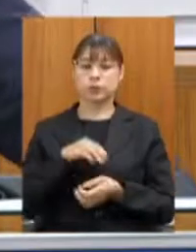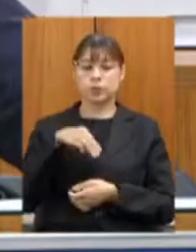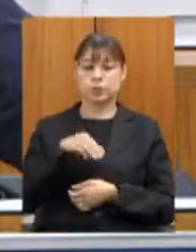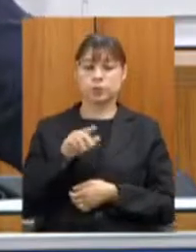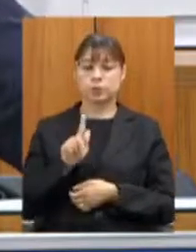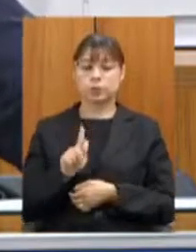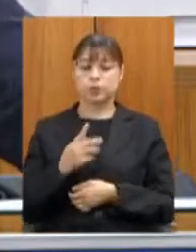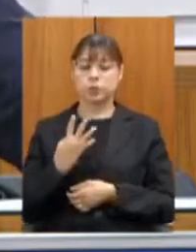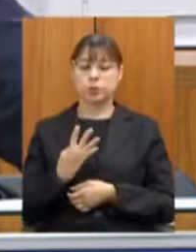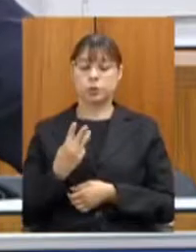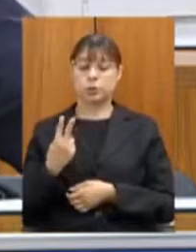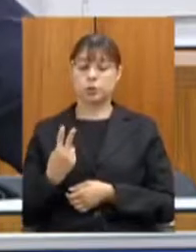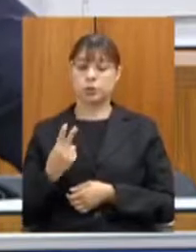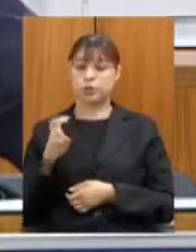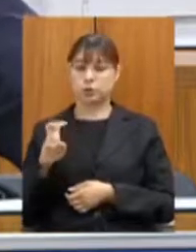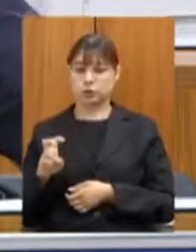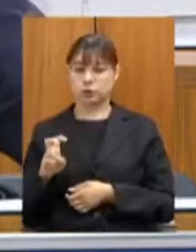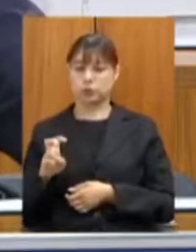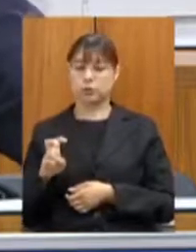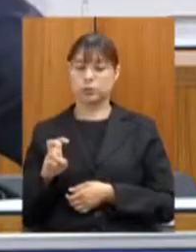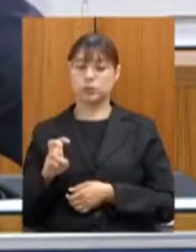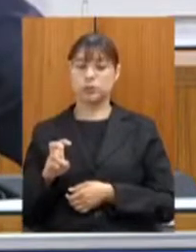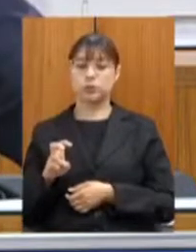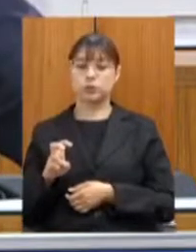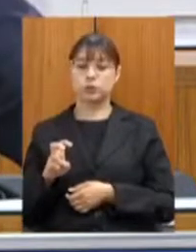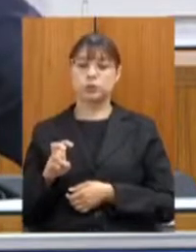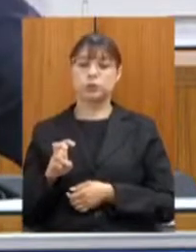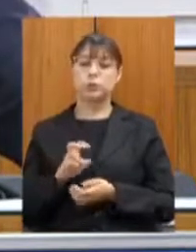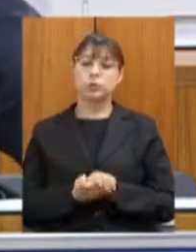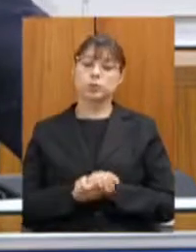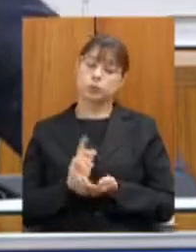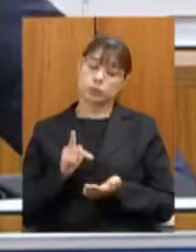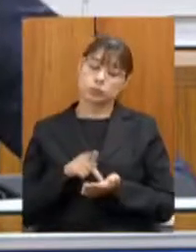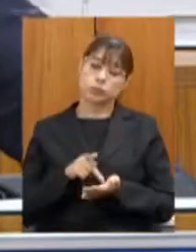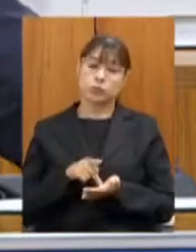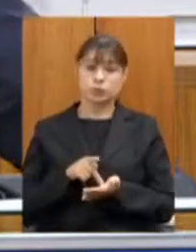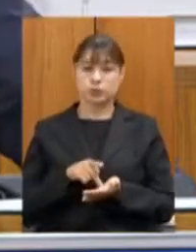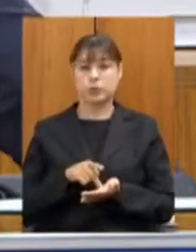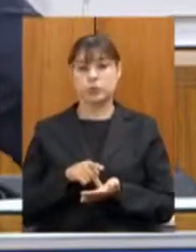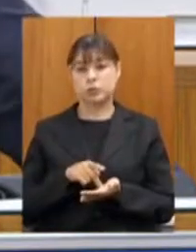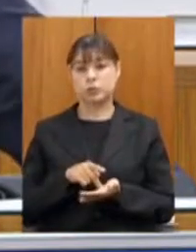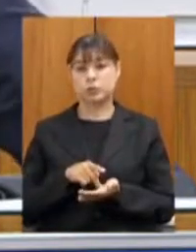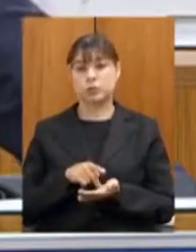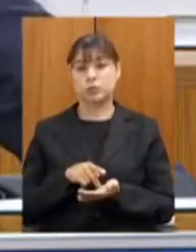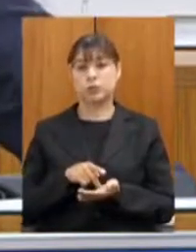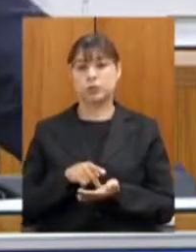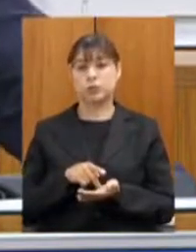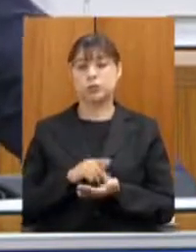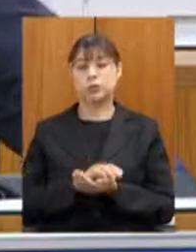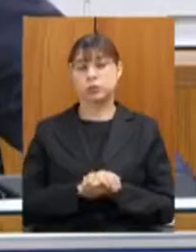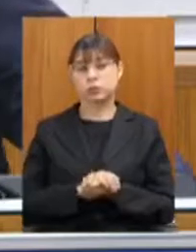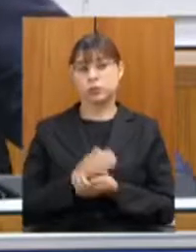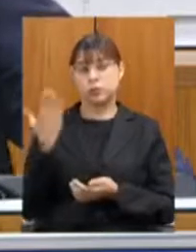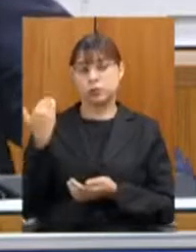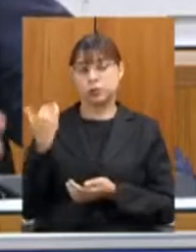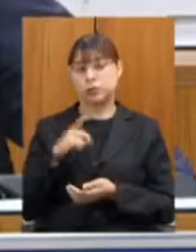425 de fato havia recursos